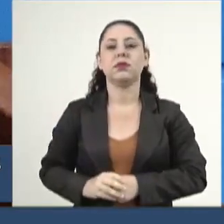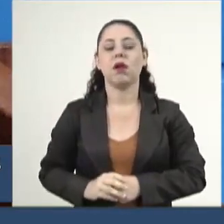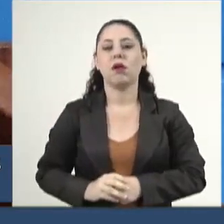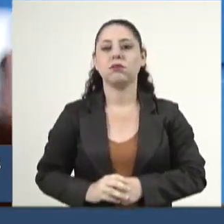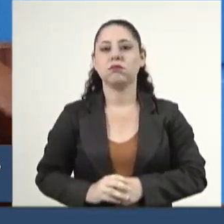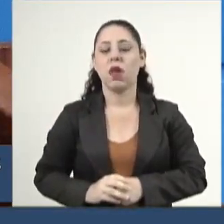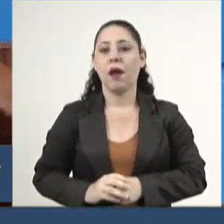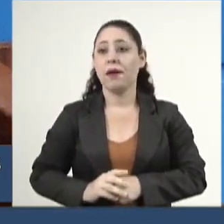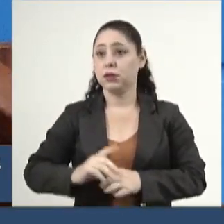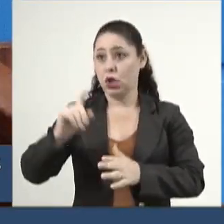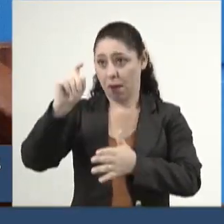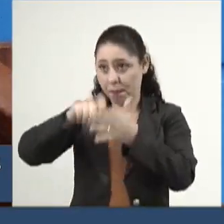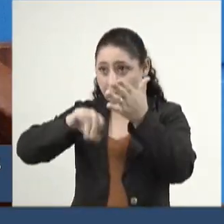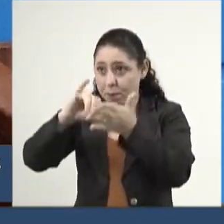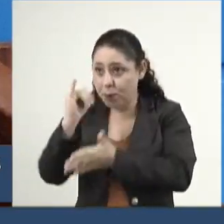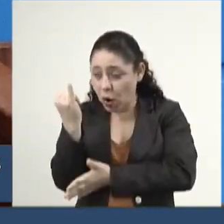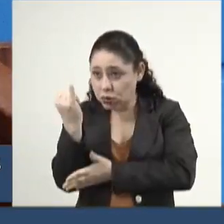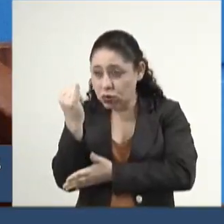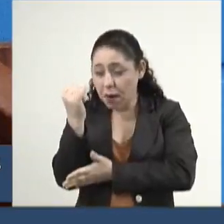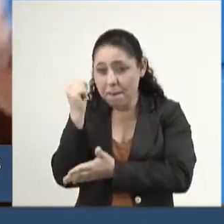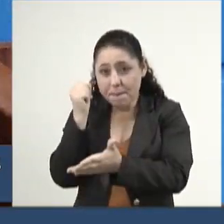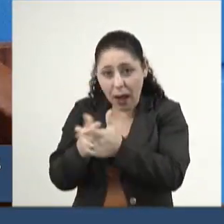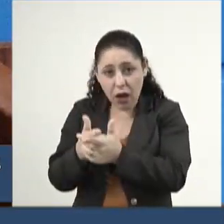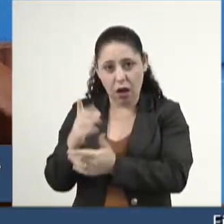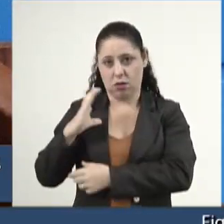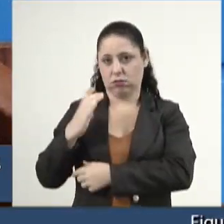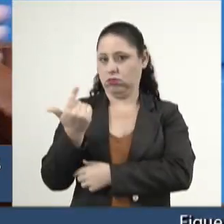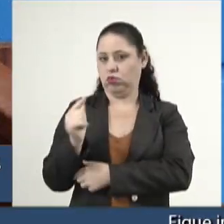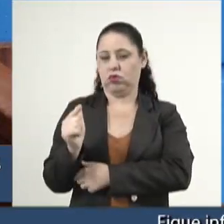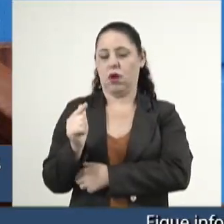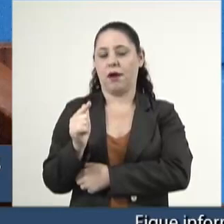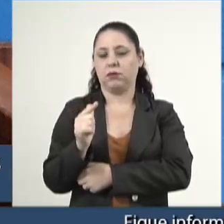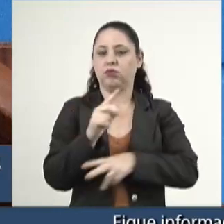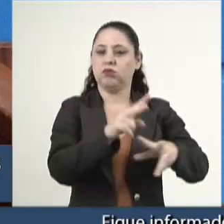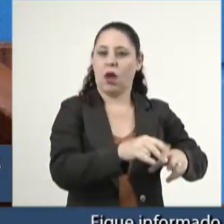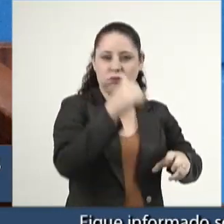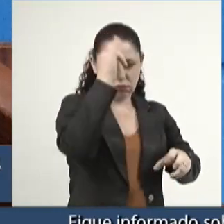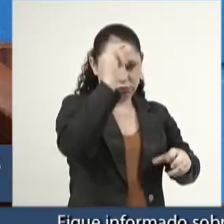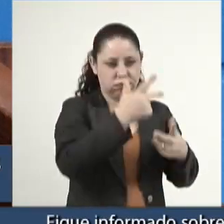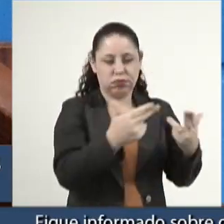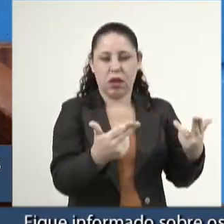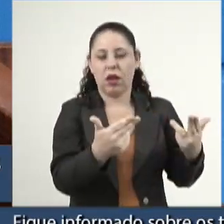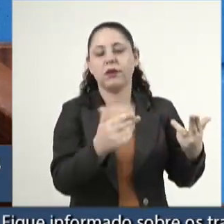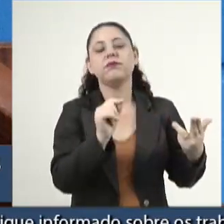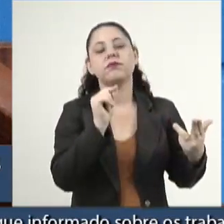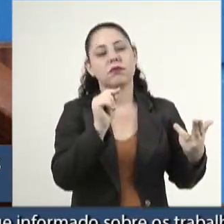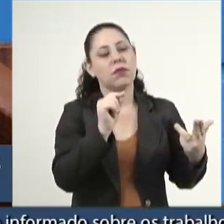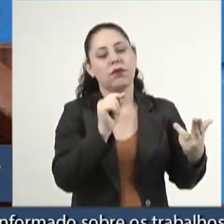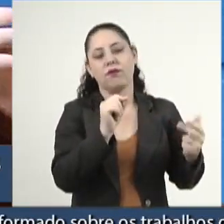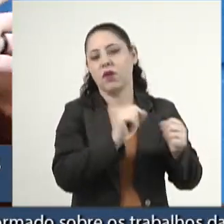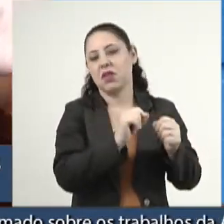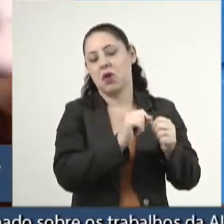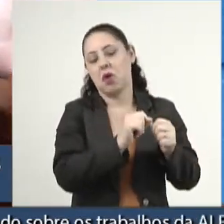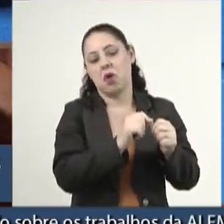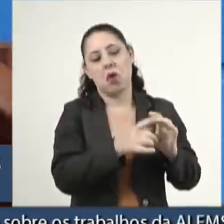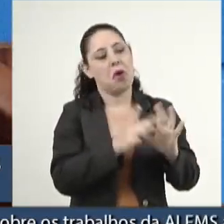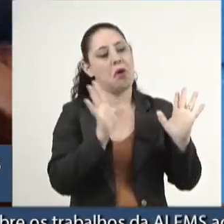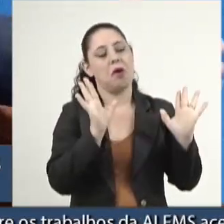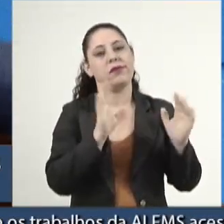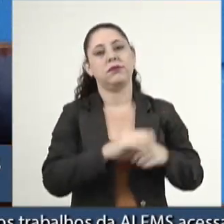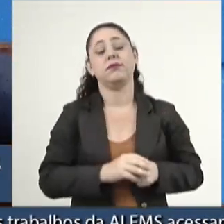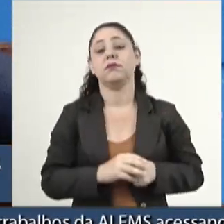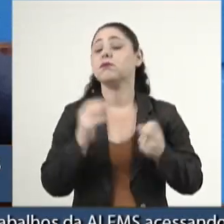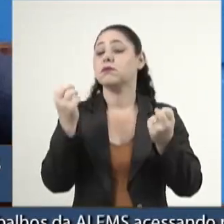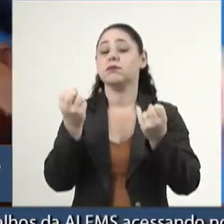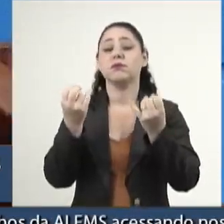cobrava imposto dos ricos. Porque o agronegócio estava deitando e enrolando. Três minutos. Três minutos. Então, está